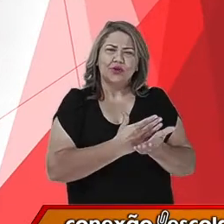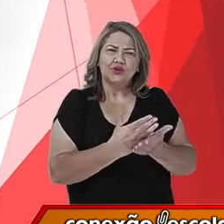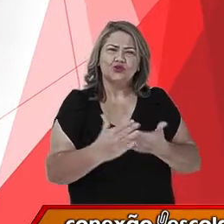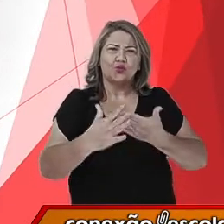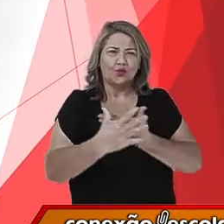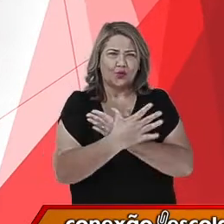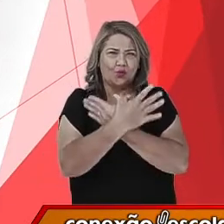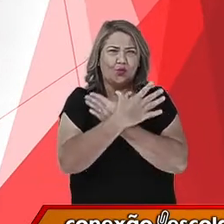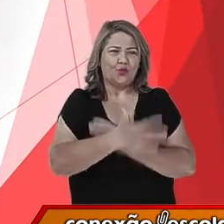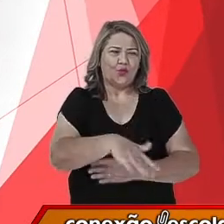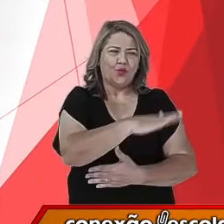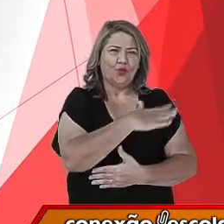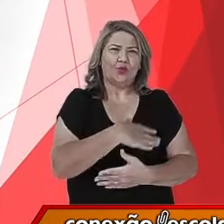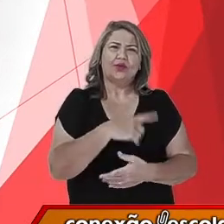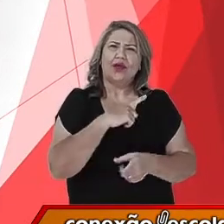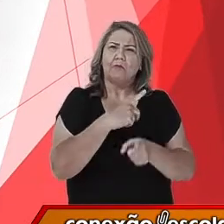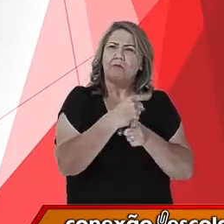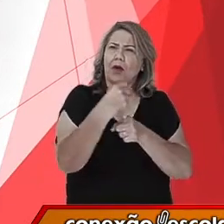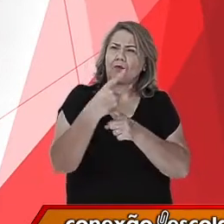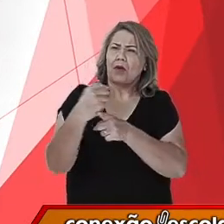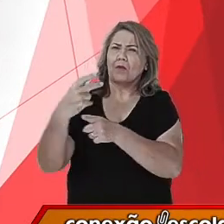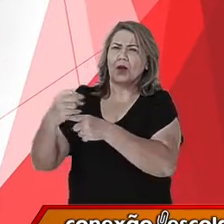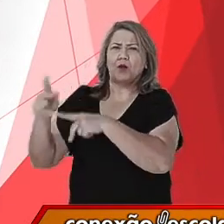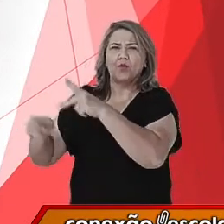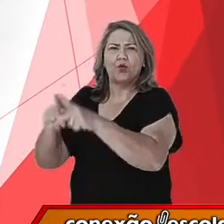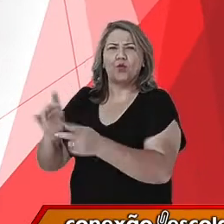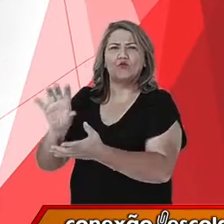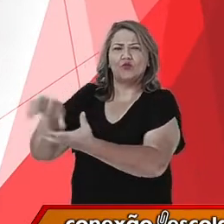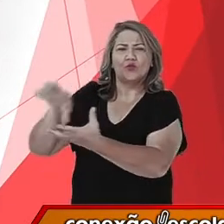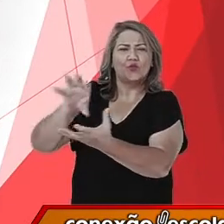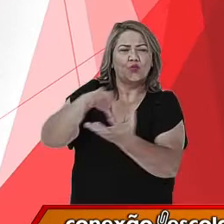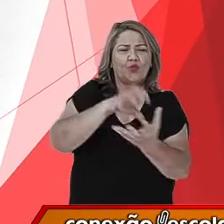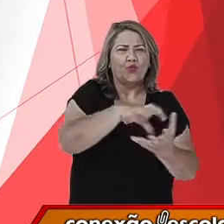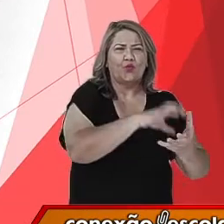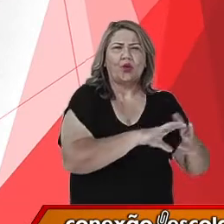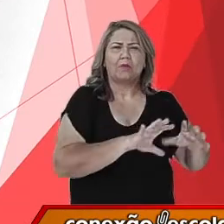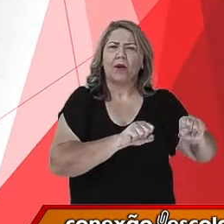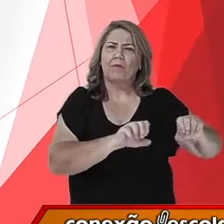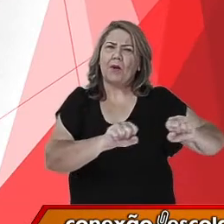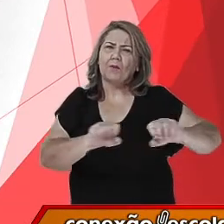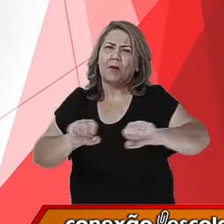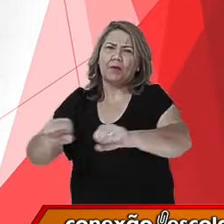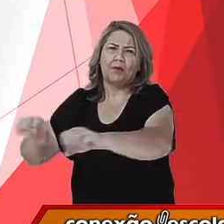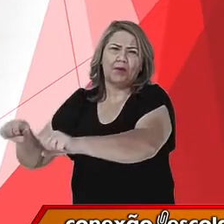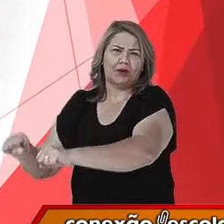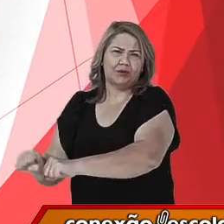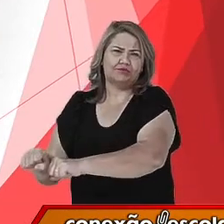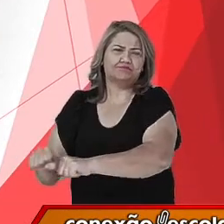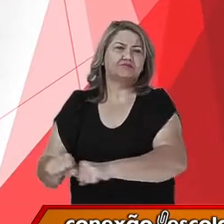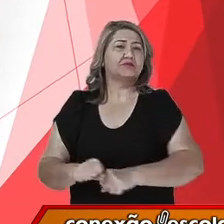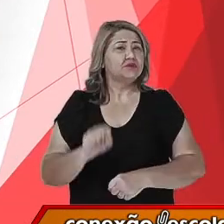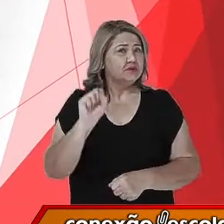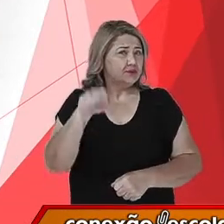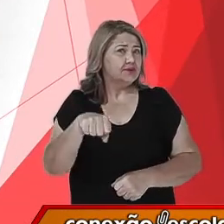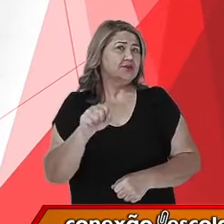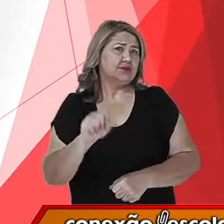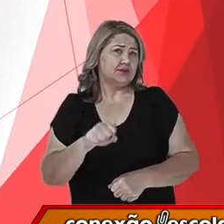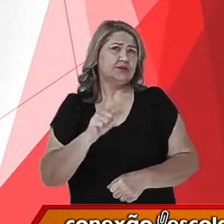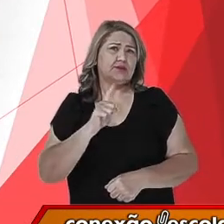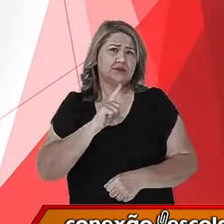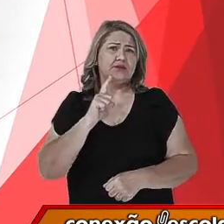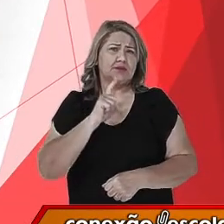conquistar esses povos nessa região. Começaram a dominar esses povos. Sim, eles apresentavam